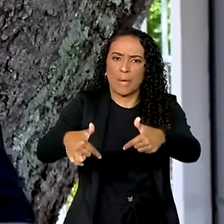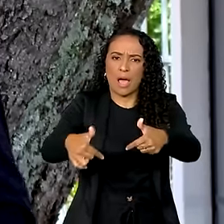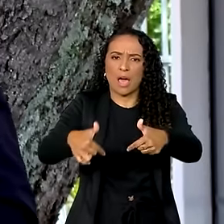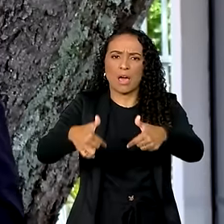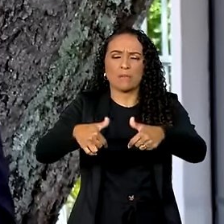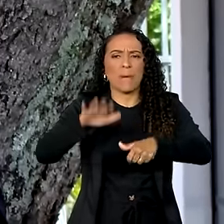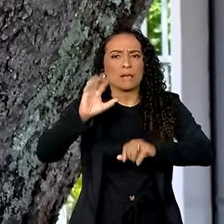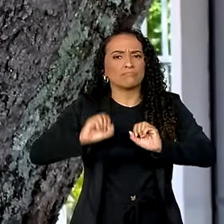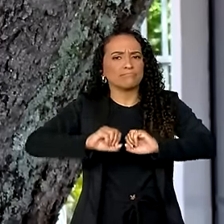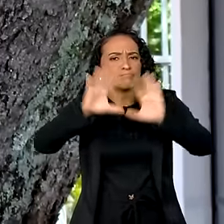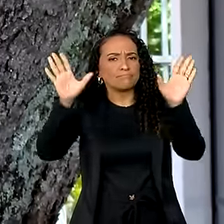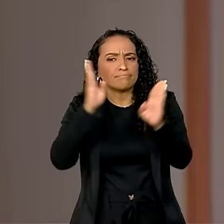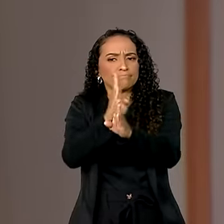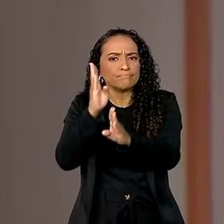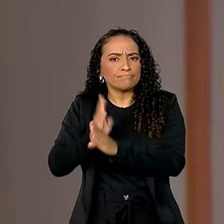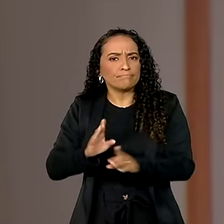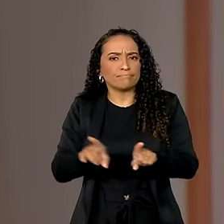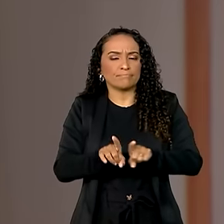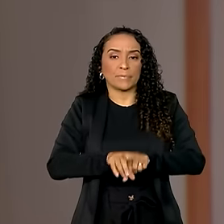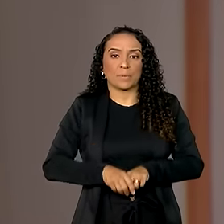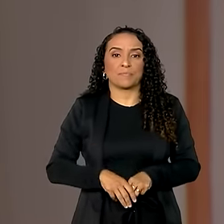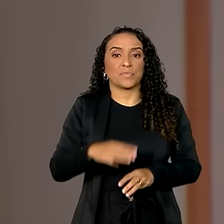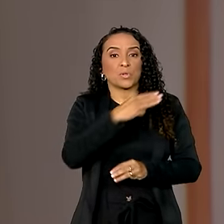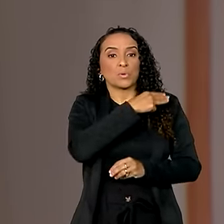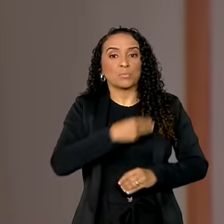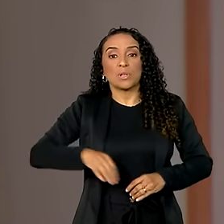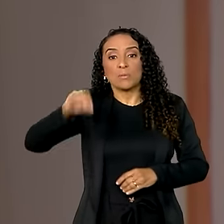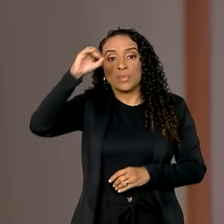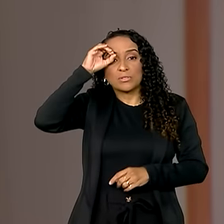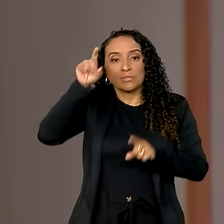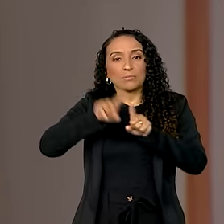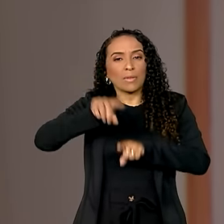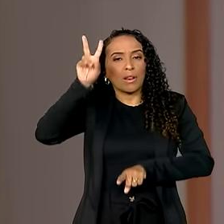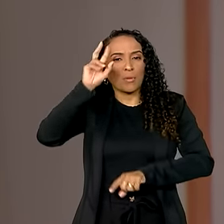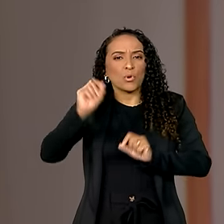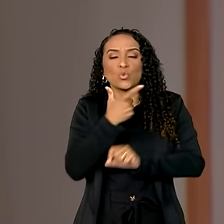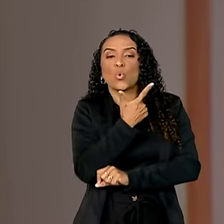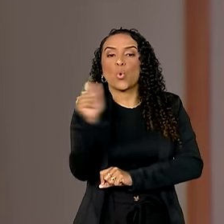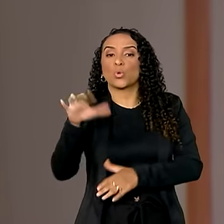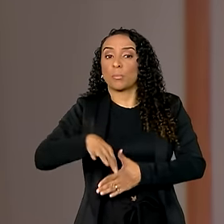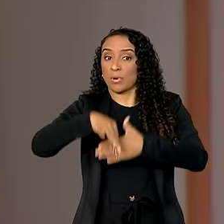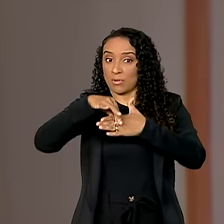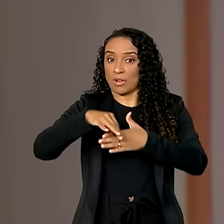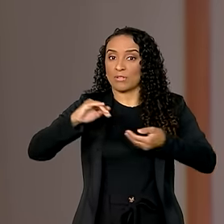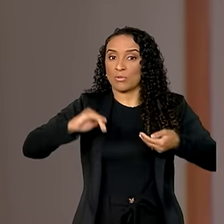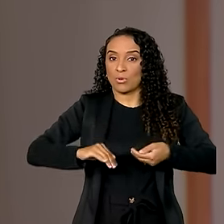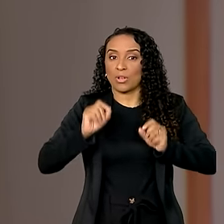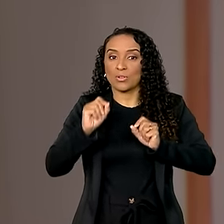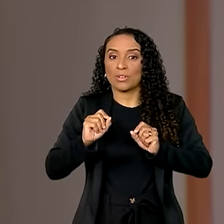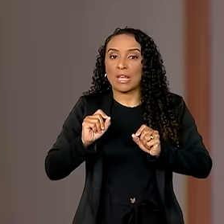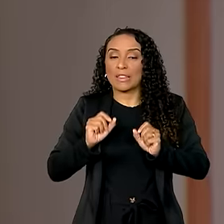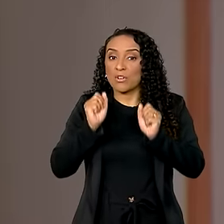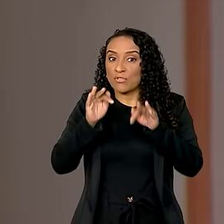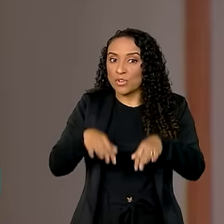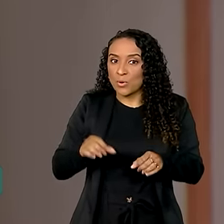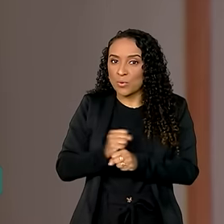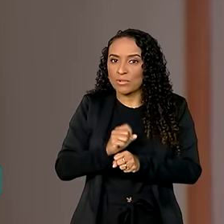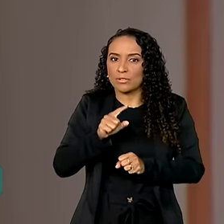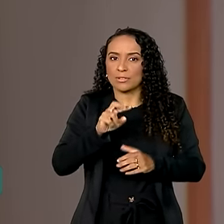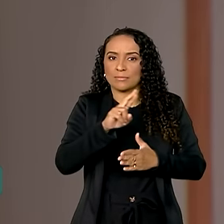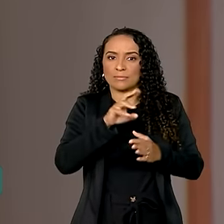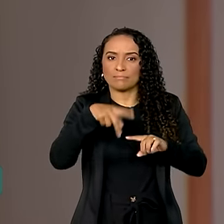transparência e rastreabilidade. O ministro Padilha lembrou ainda de outra prioridade no Congresso até o fim do ano, que é a